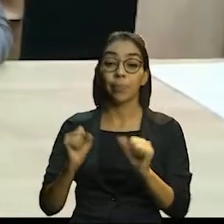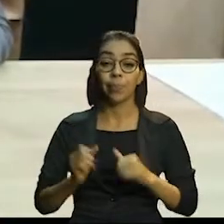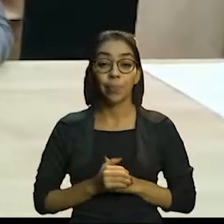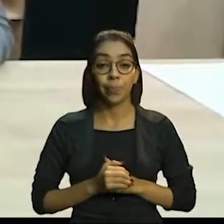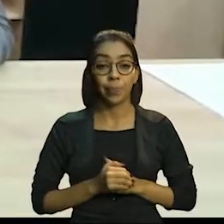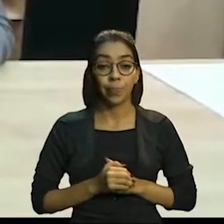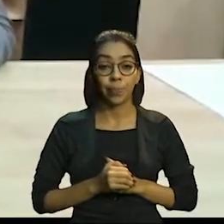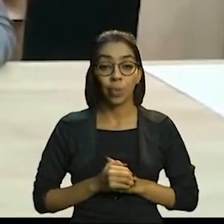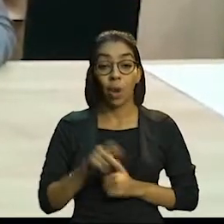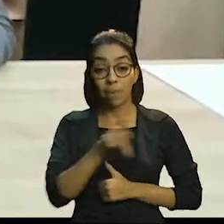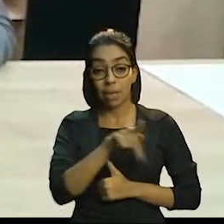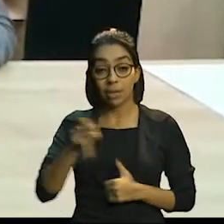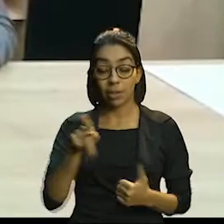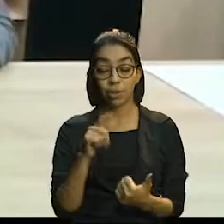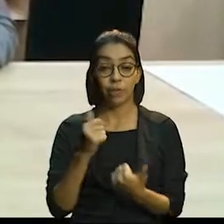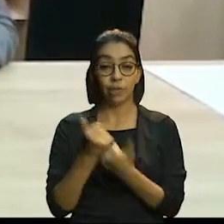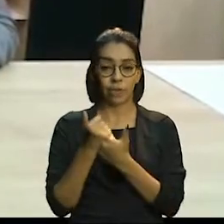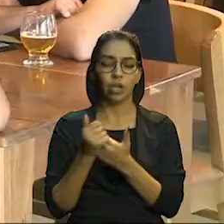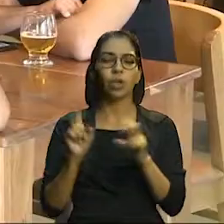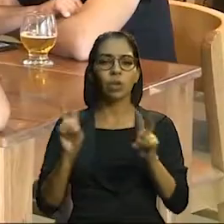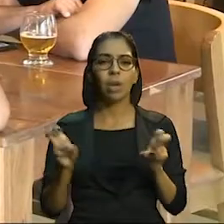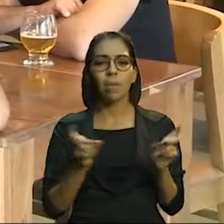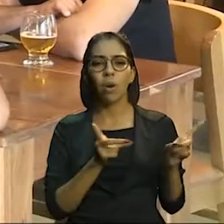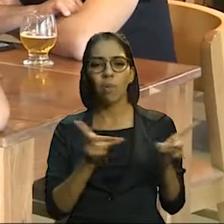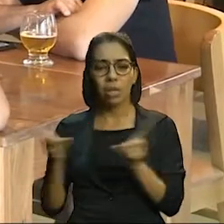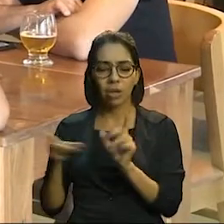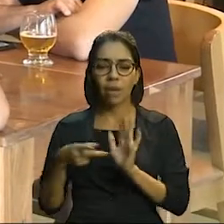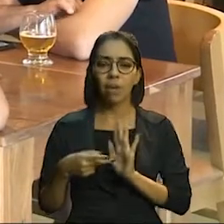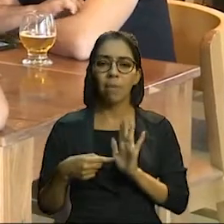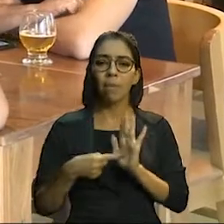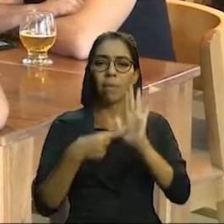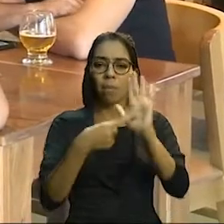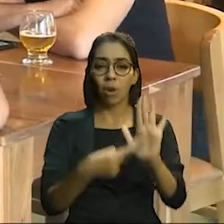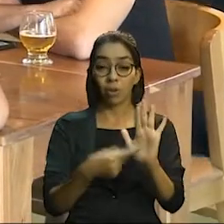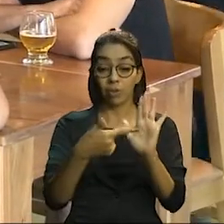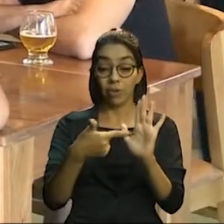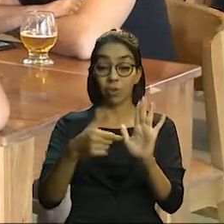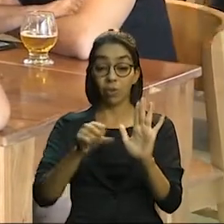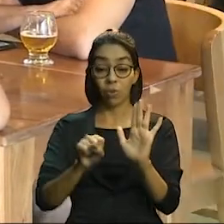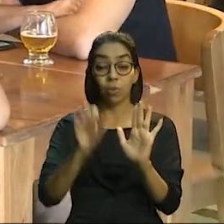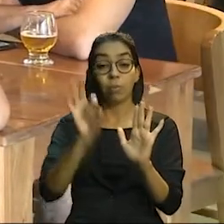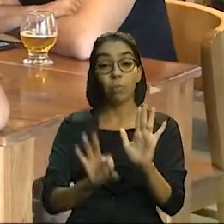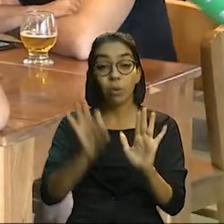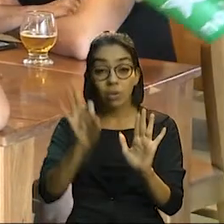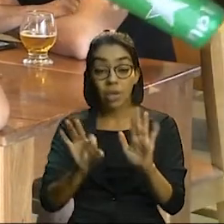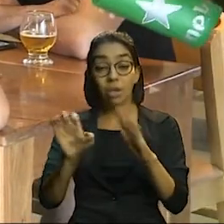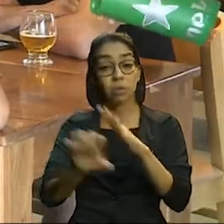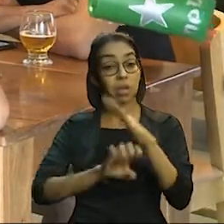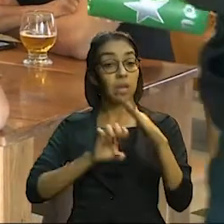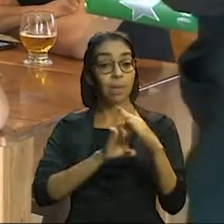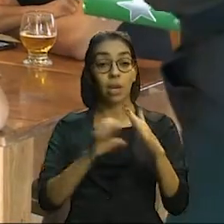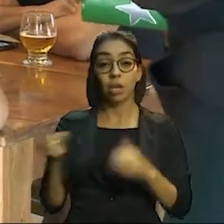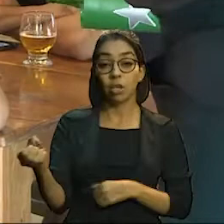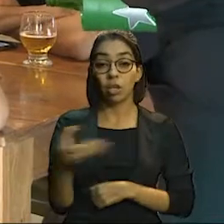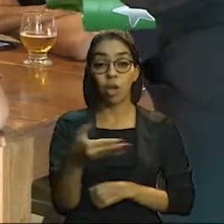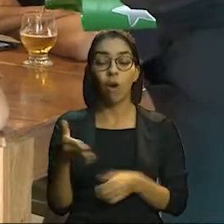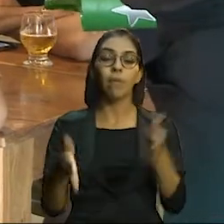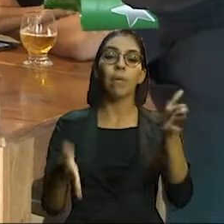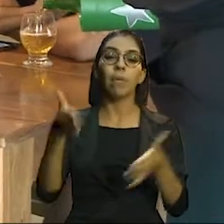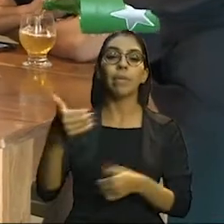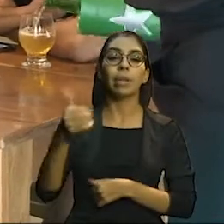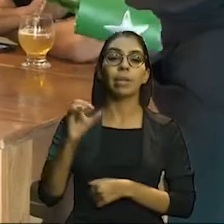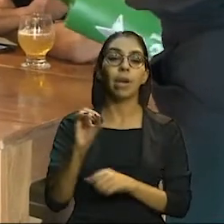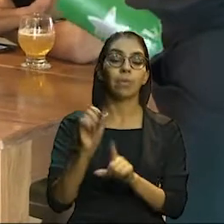Junta Comercial do Ceará destaca o aumento de 28% de novas empresas nos últimos 10 meses,